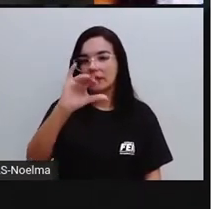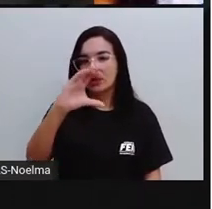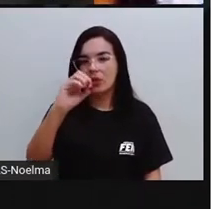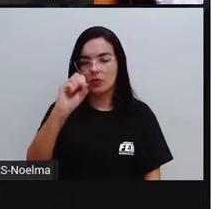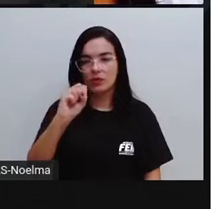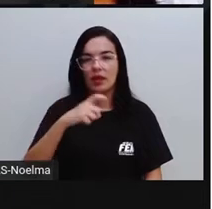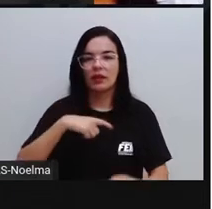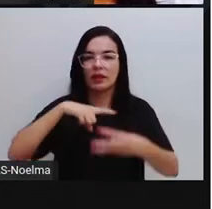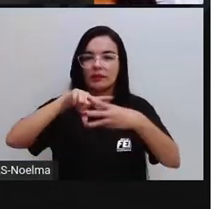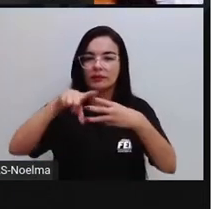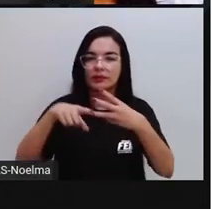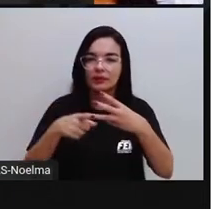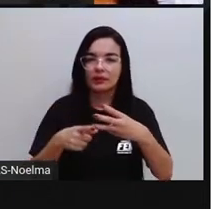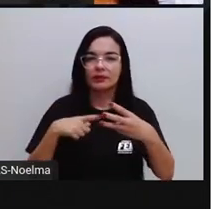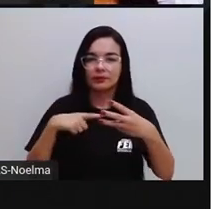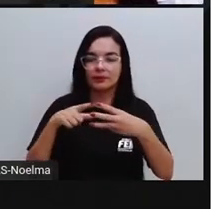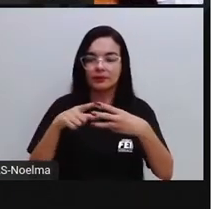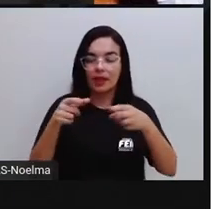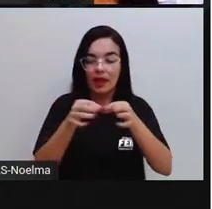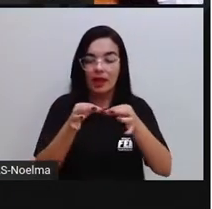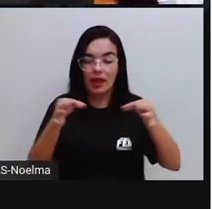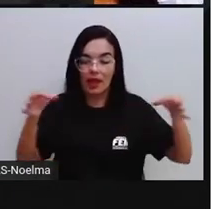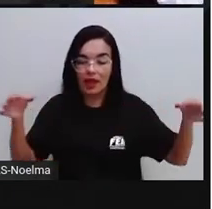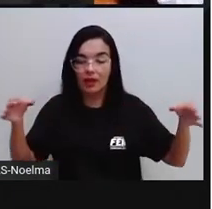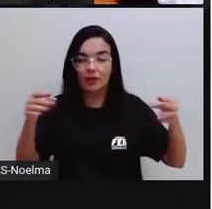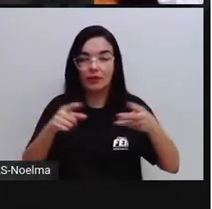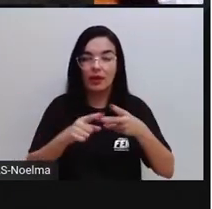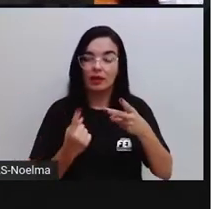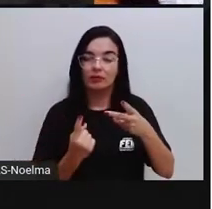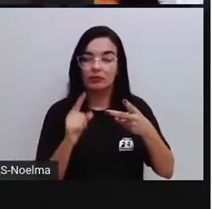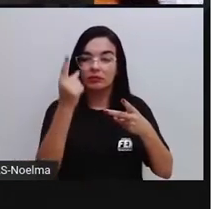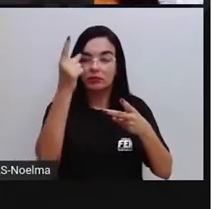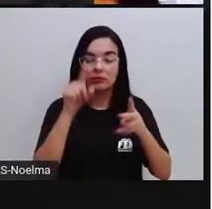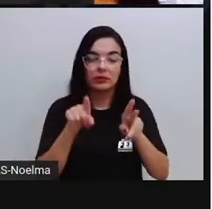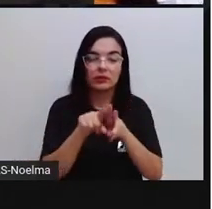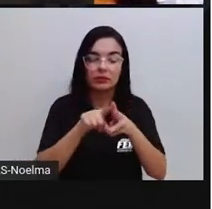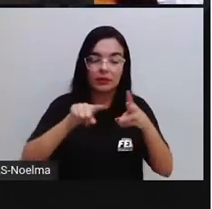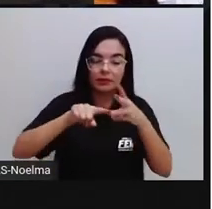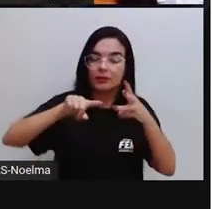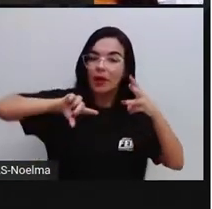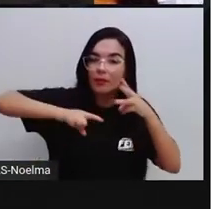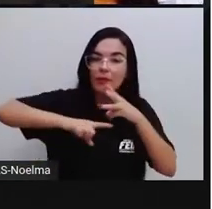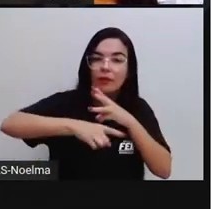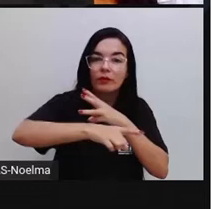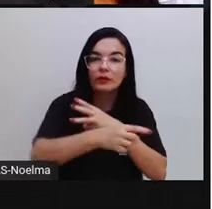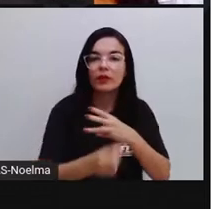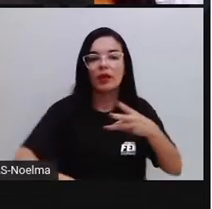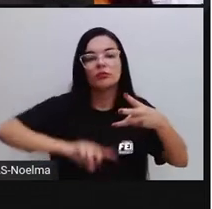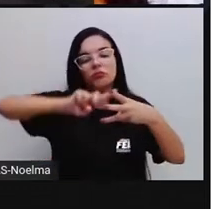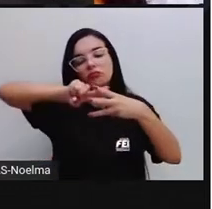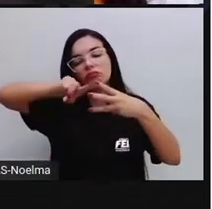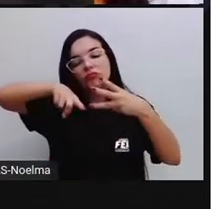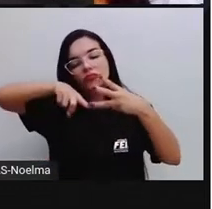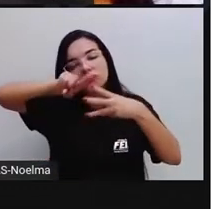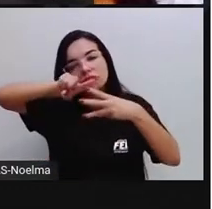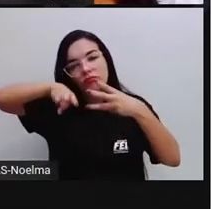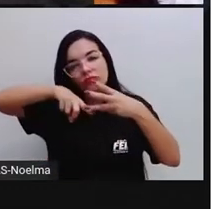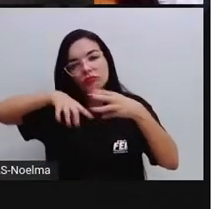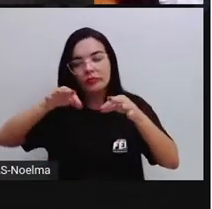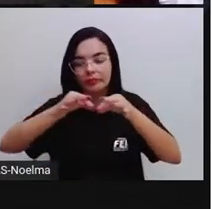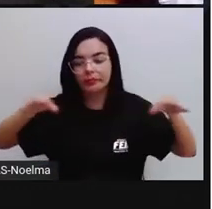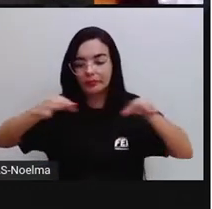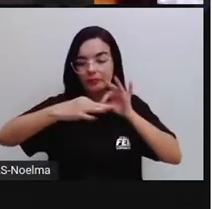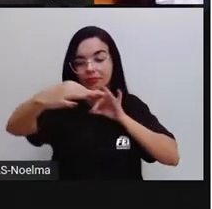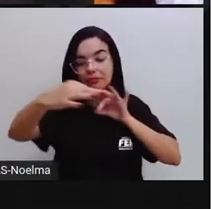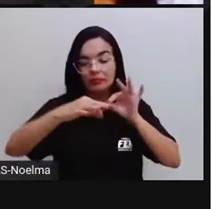e ainda profundidade, certo? Por isso que são chamados de tridimensionais. Olha, três medidas aí. A